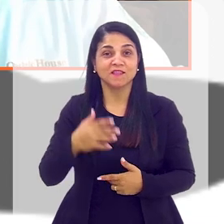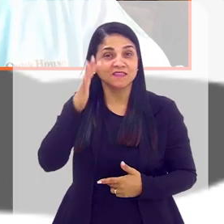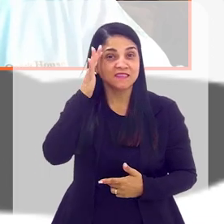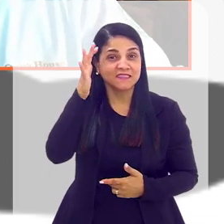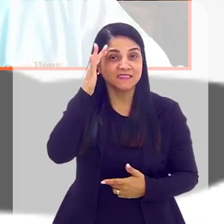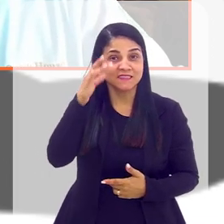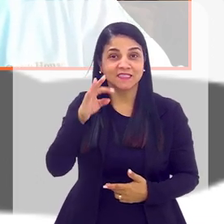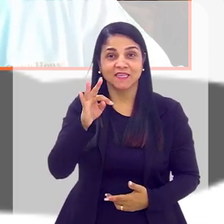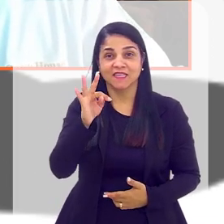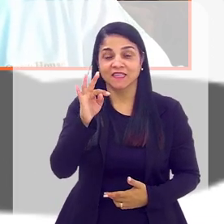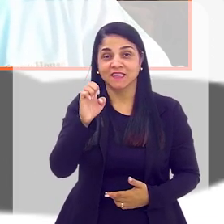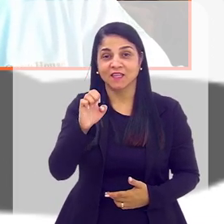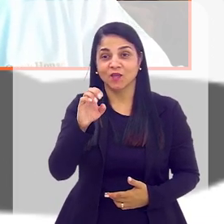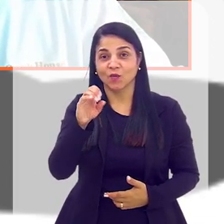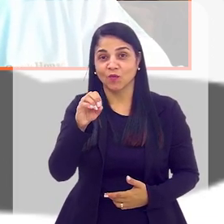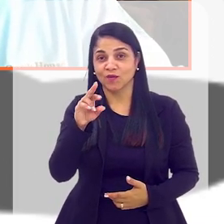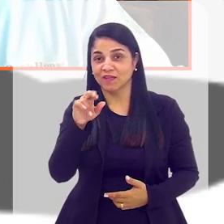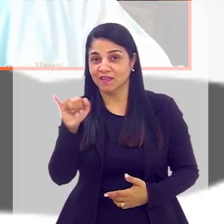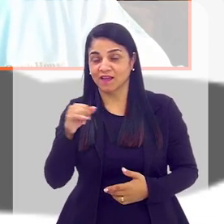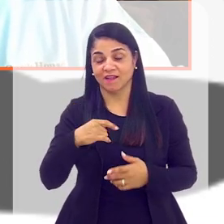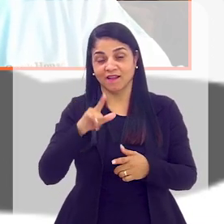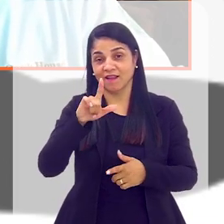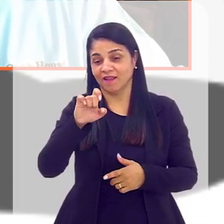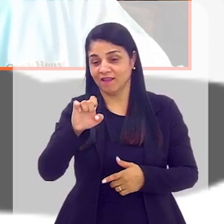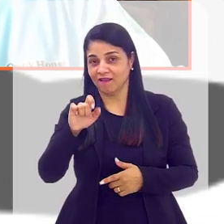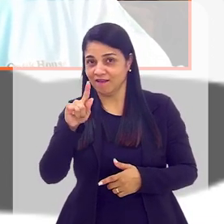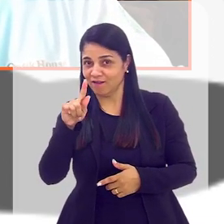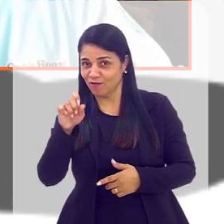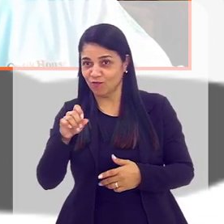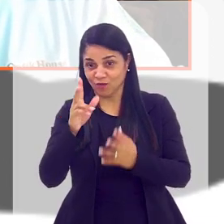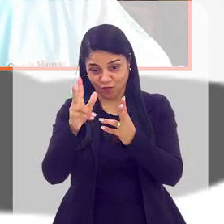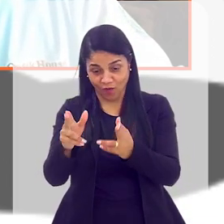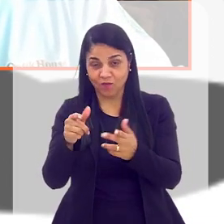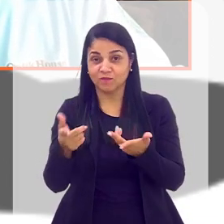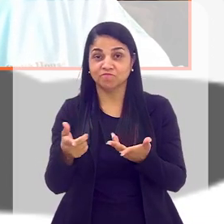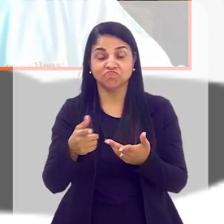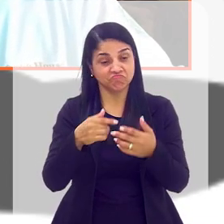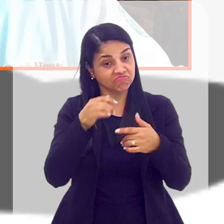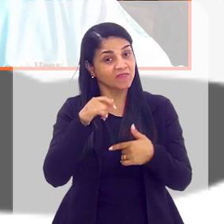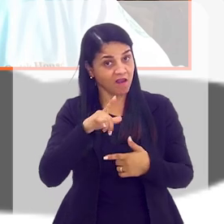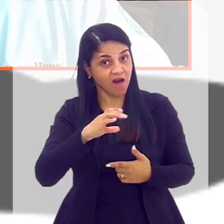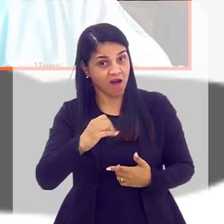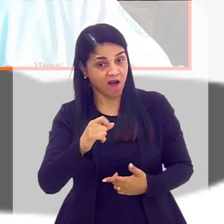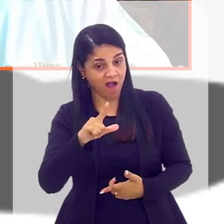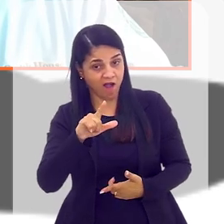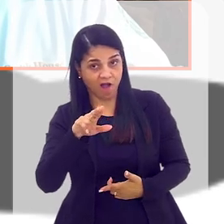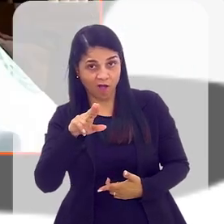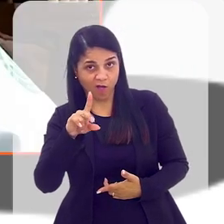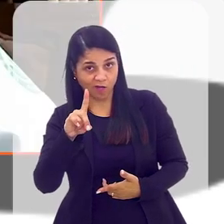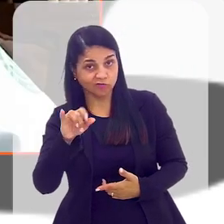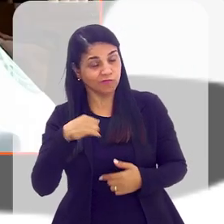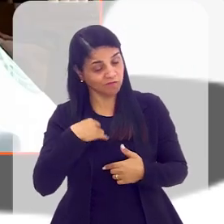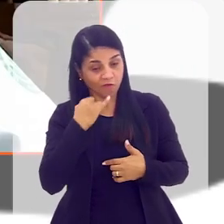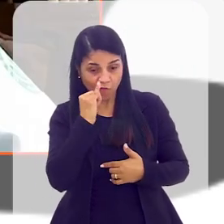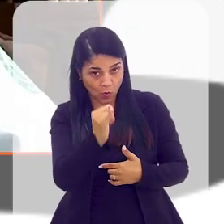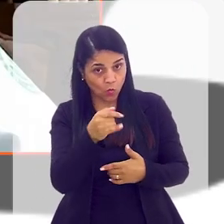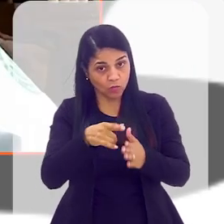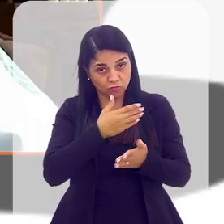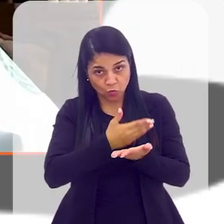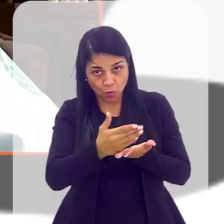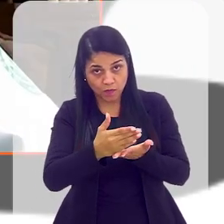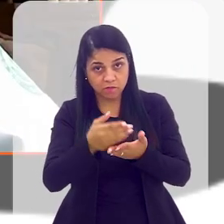isso. Não, e é exatamente como a Cláudia comentou no início, é possível desmontar. Quer dizer, é uma